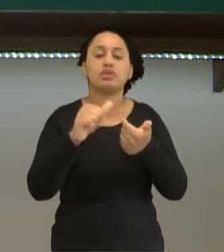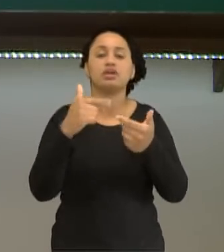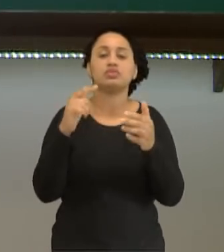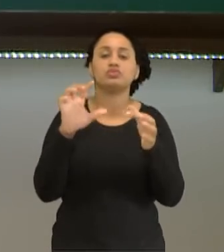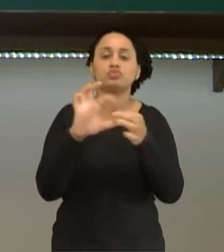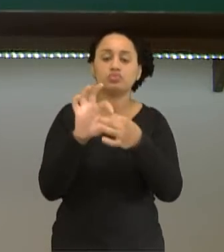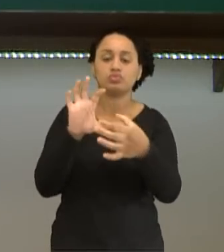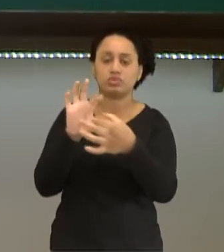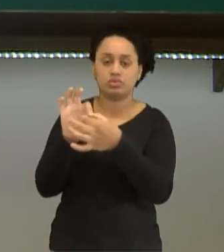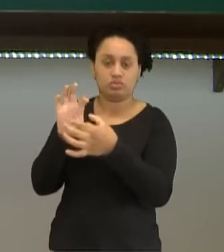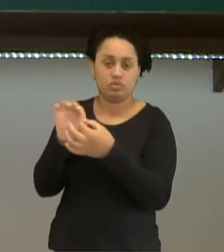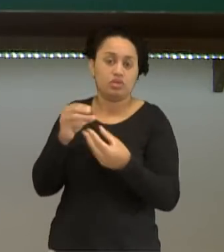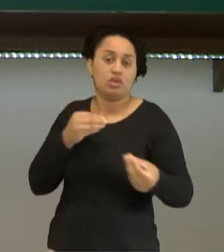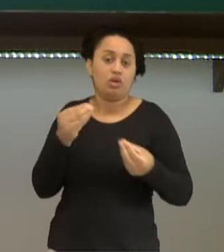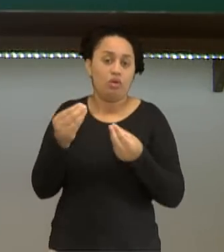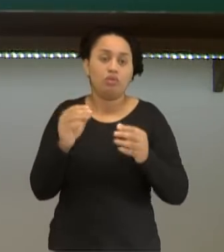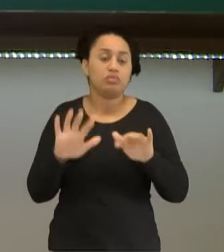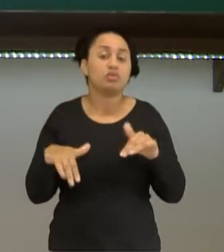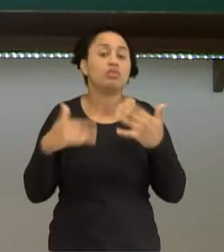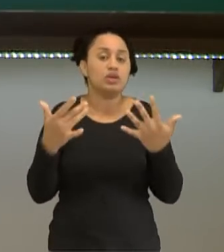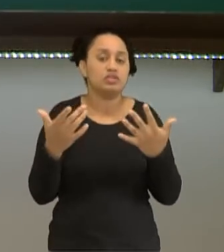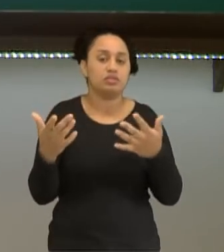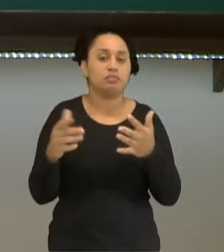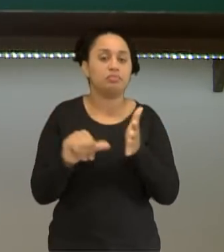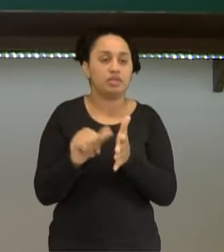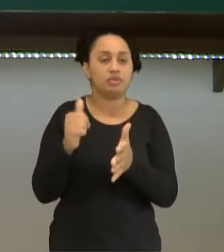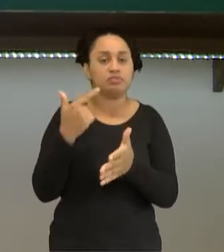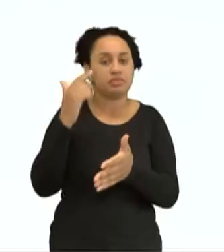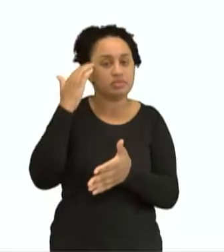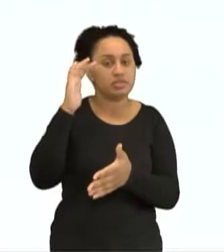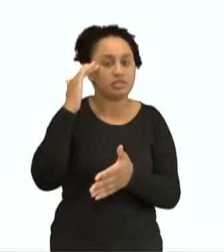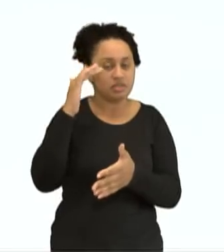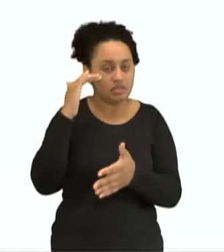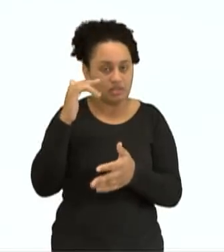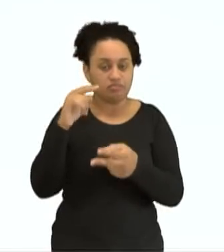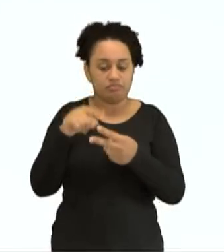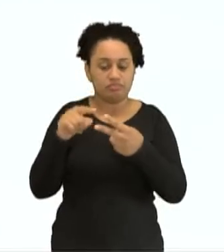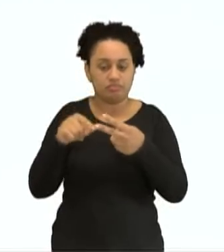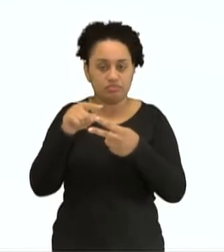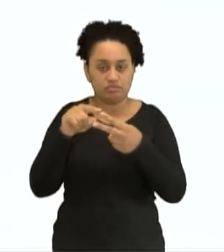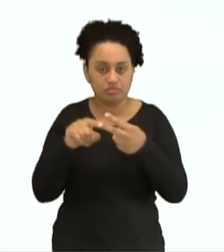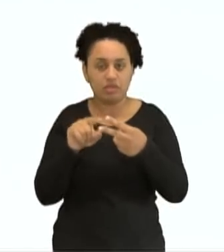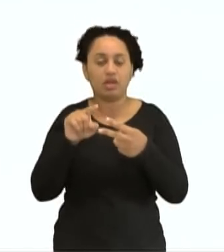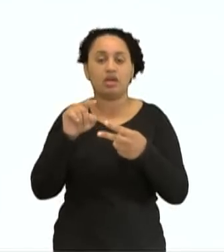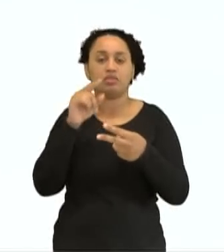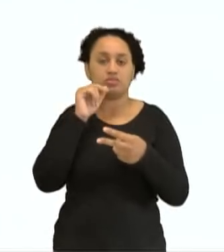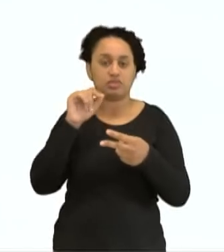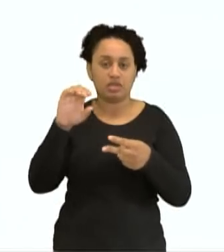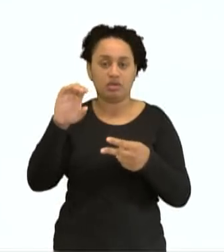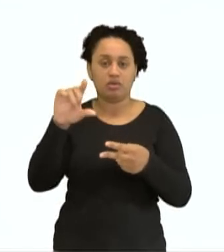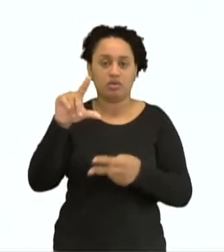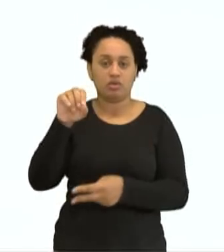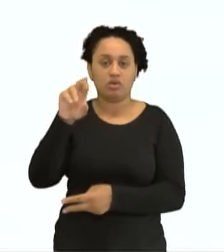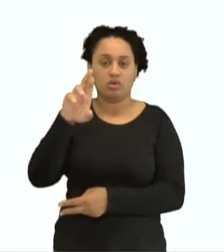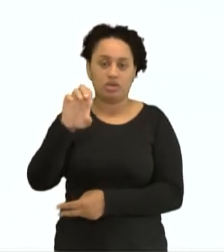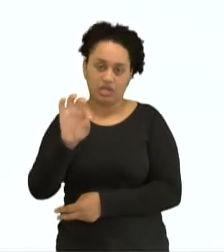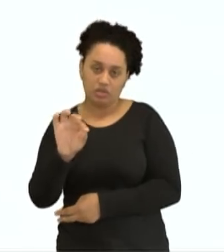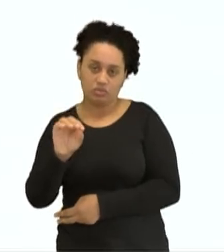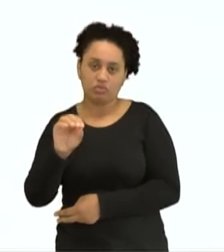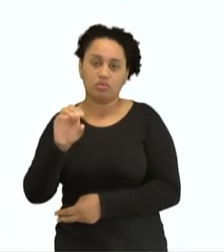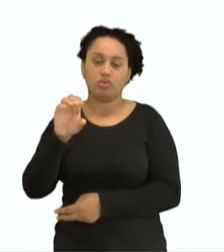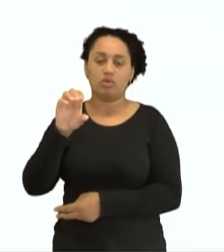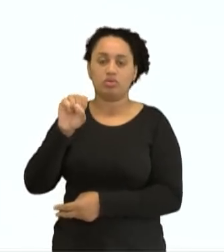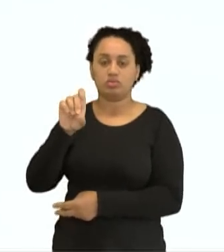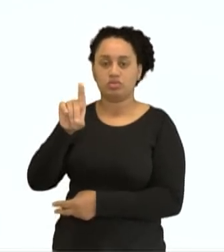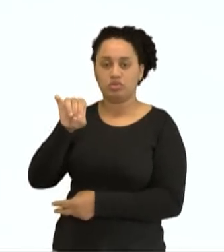entender as particularidades desses dois elementos que eu citei aí na aula, o cloreto de sódio, o cloro e o sódio.